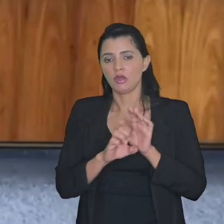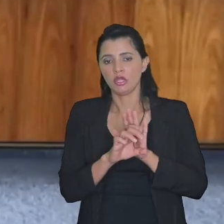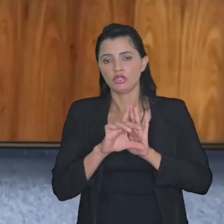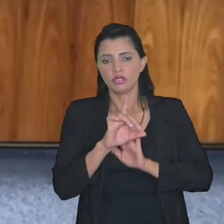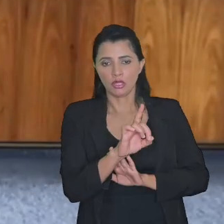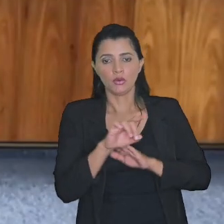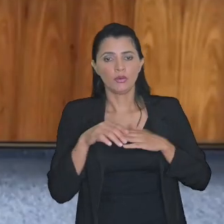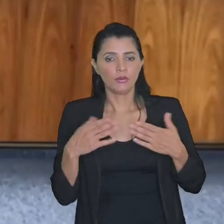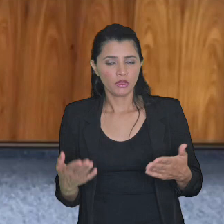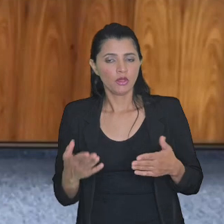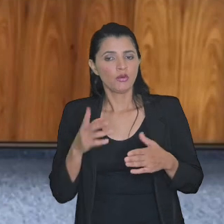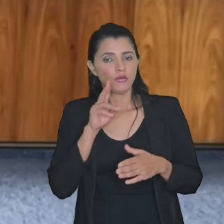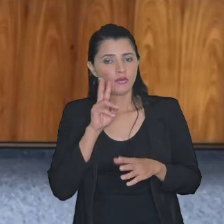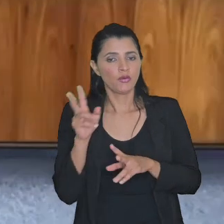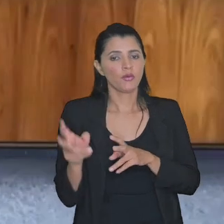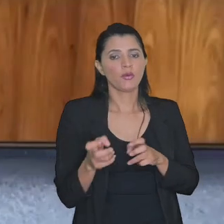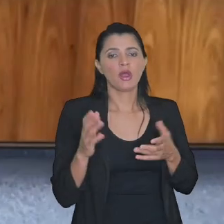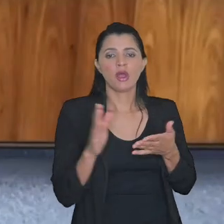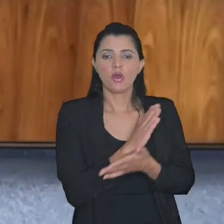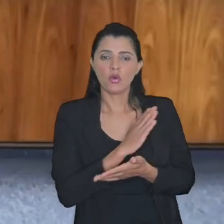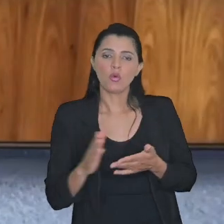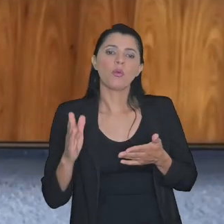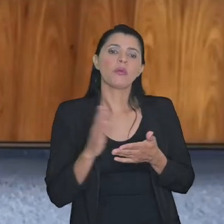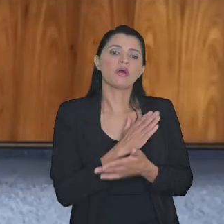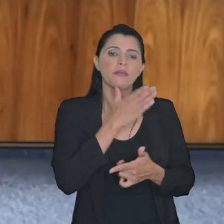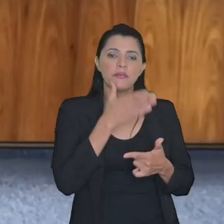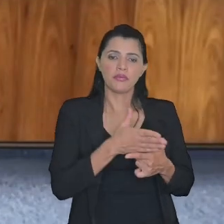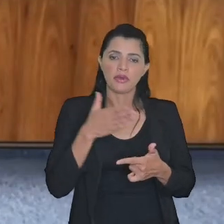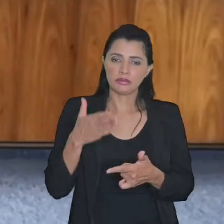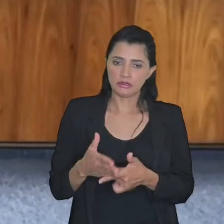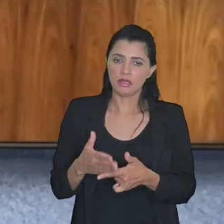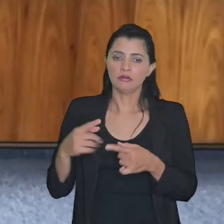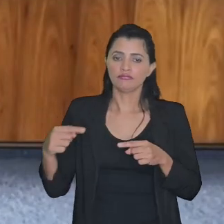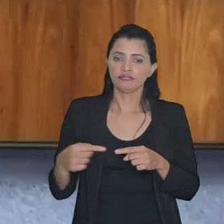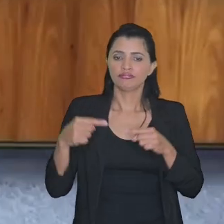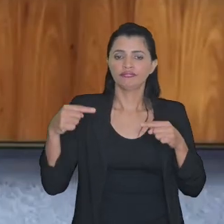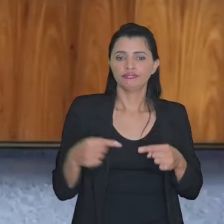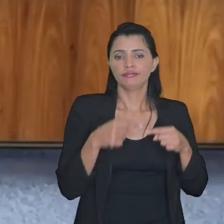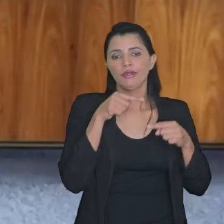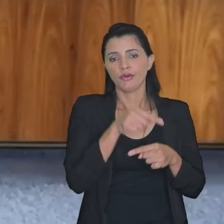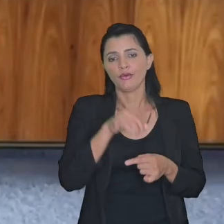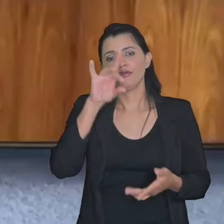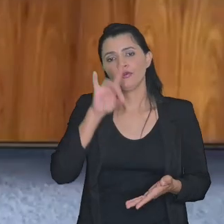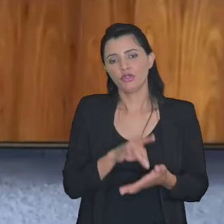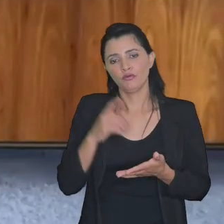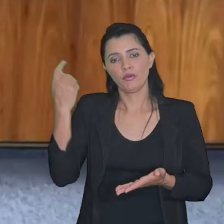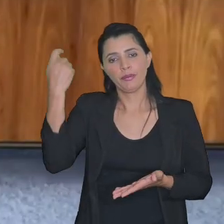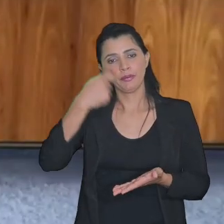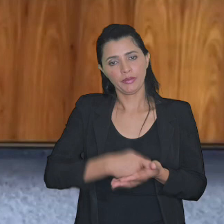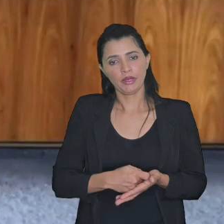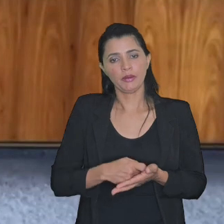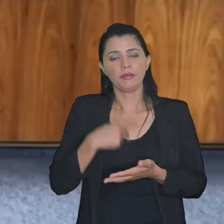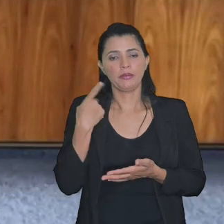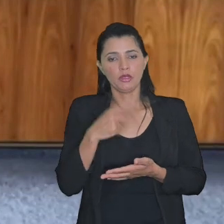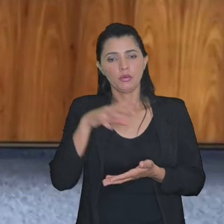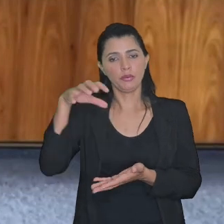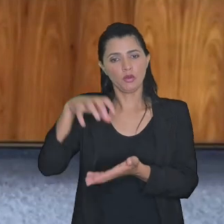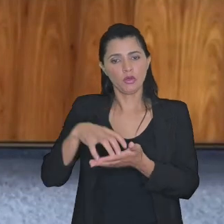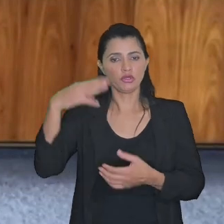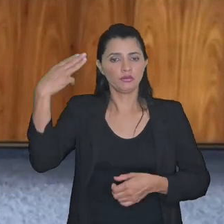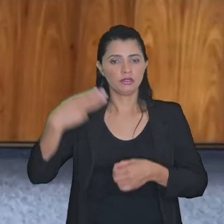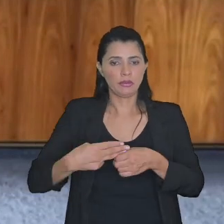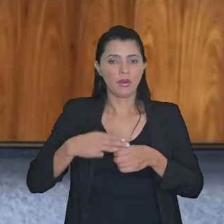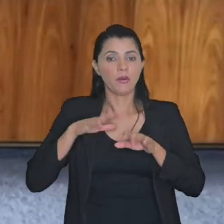editais então foram previstas algumas parcelas balões que casavam com o efetivo pagamento do precatório pelo ente